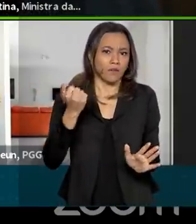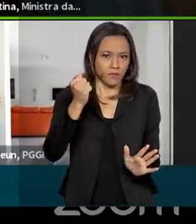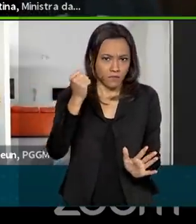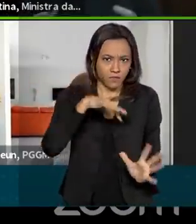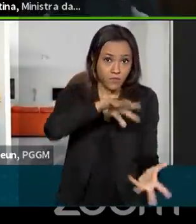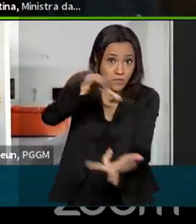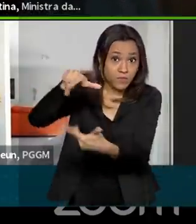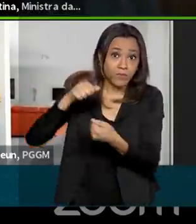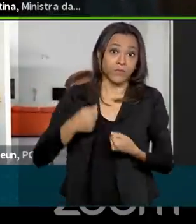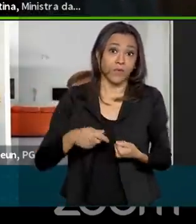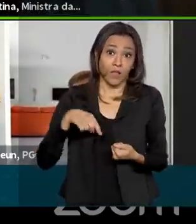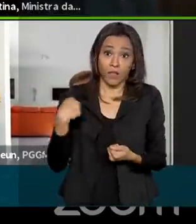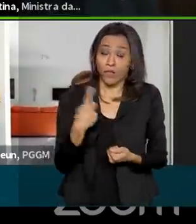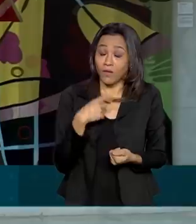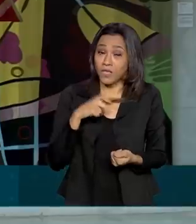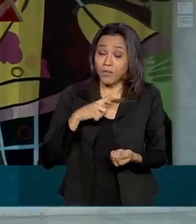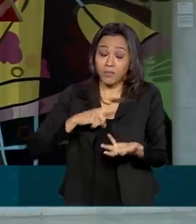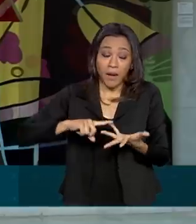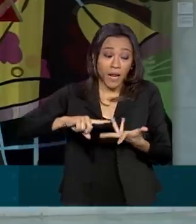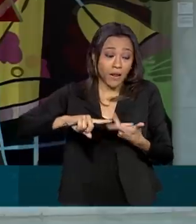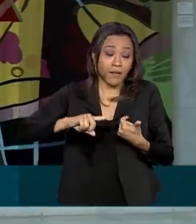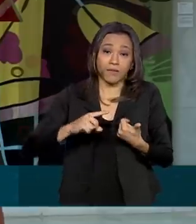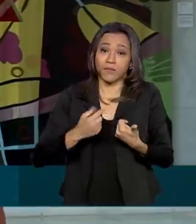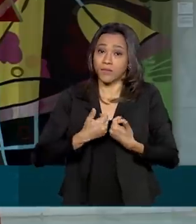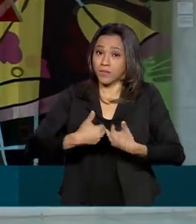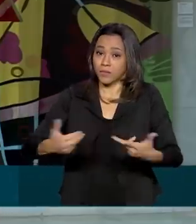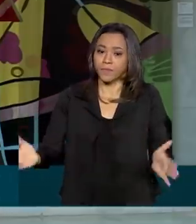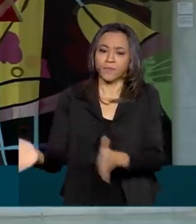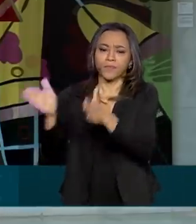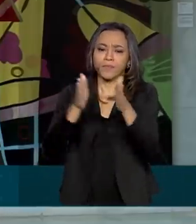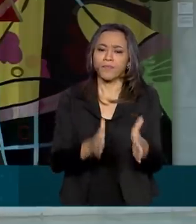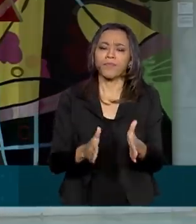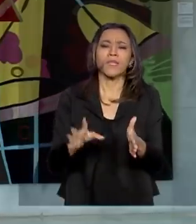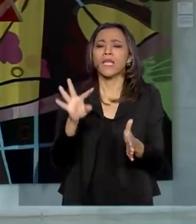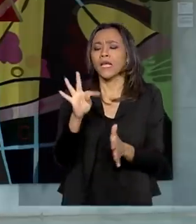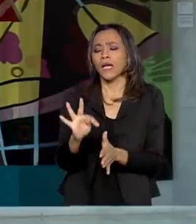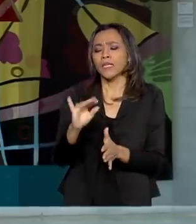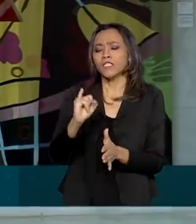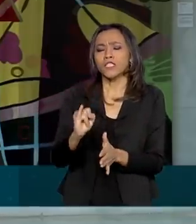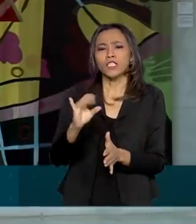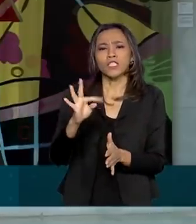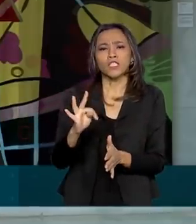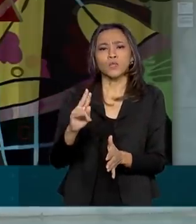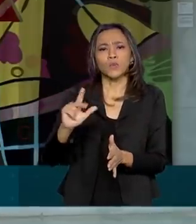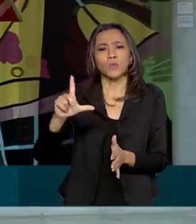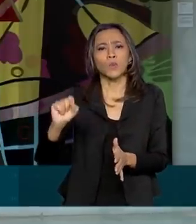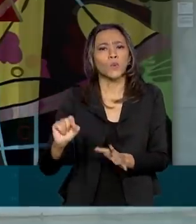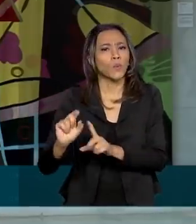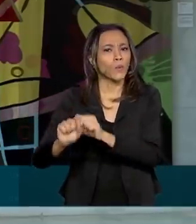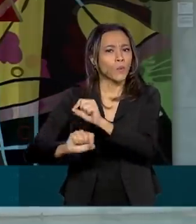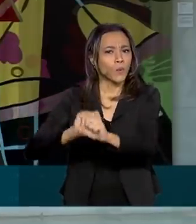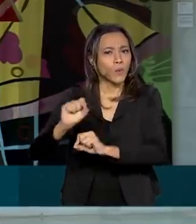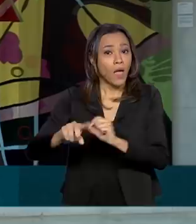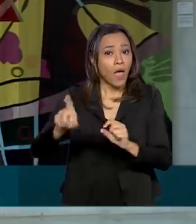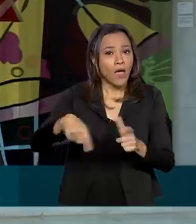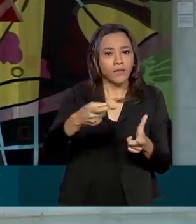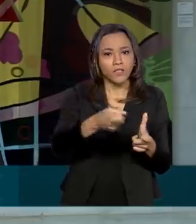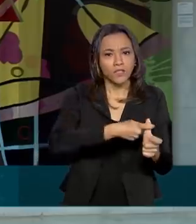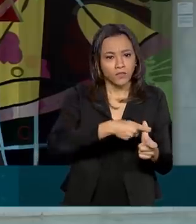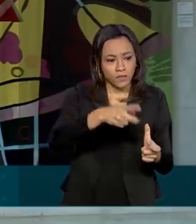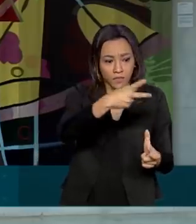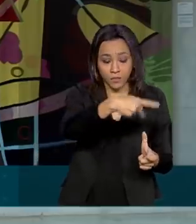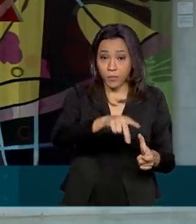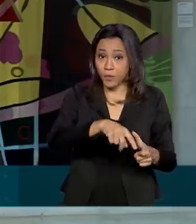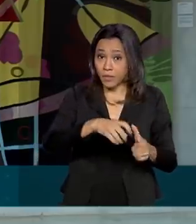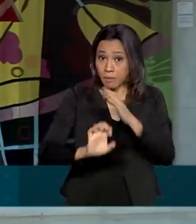Nós temos muitos exemplos bons. Títulos verdes ou green bonds são títulos de dívida emitidos por empresas